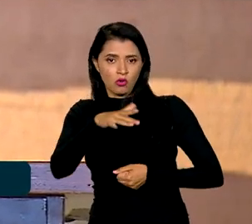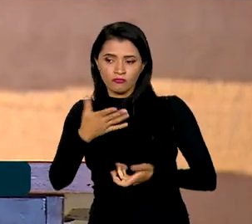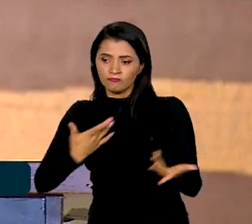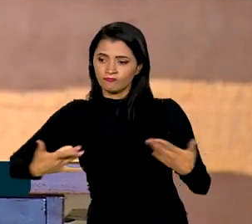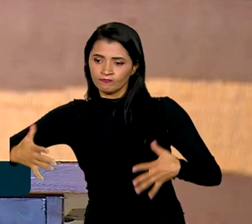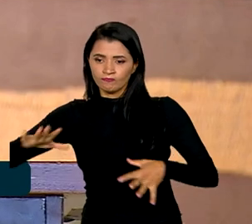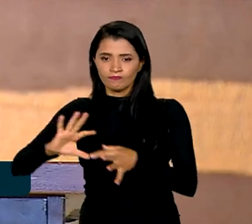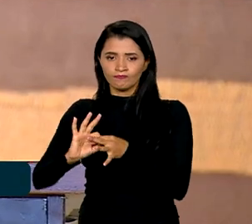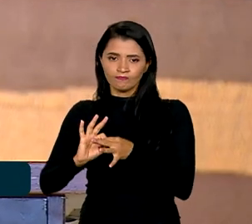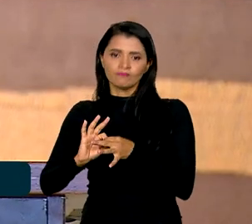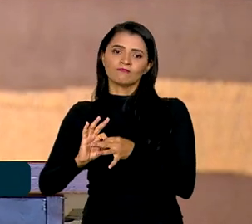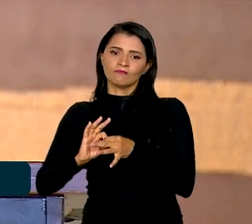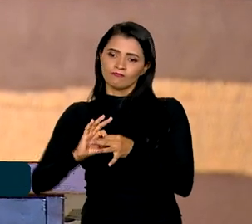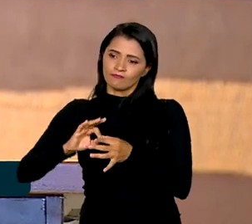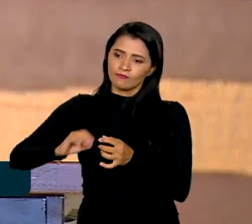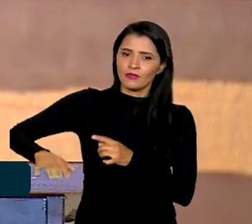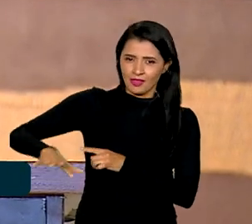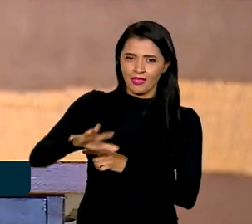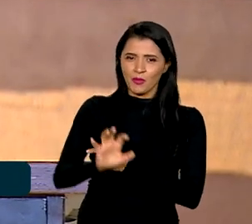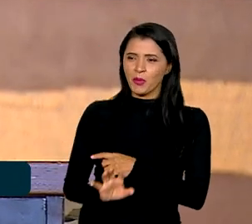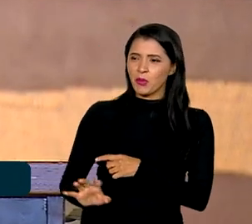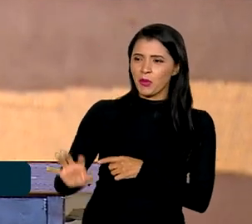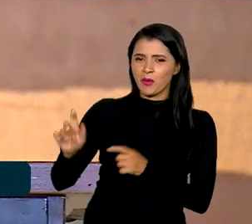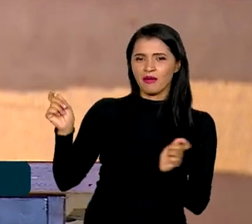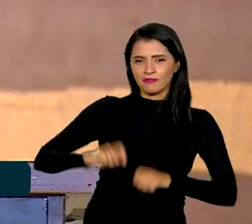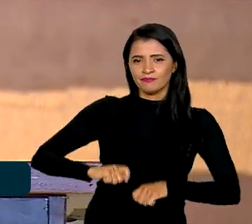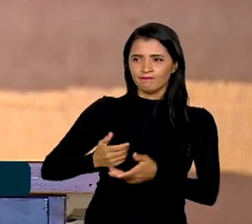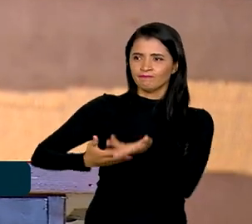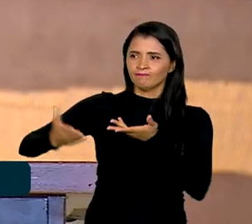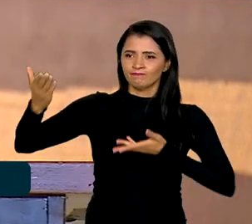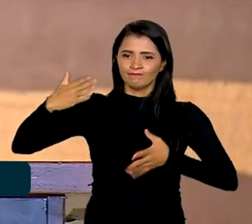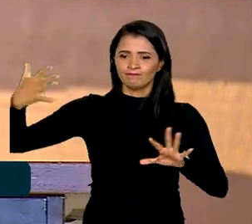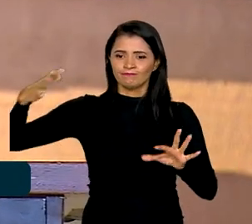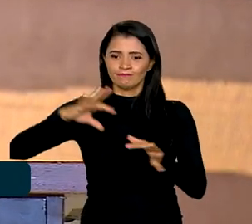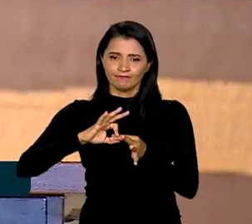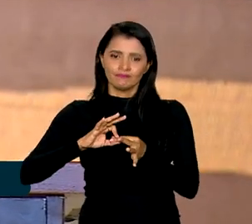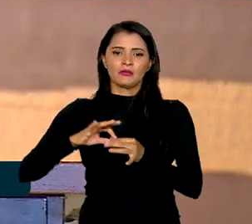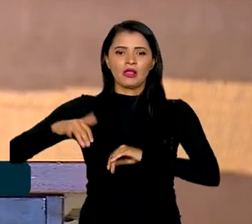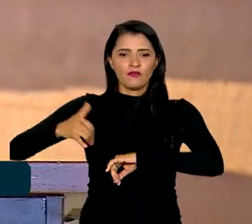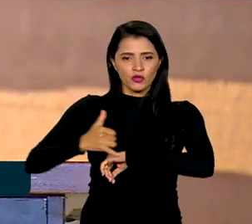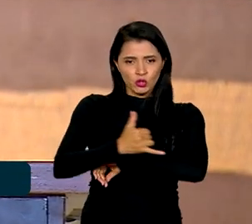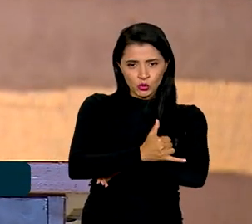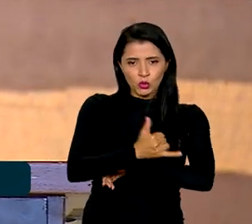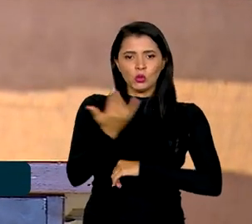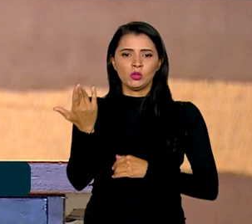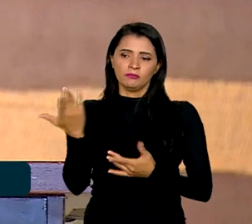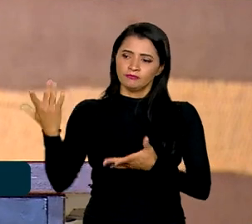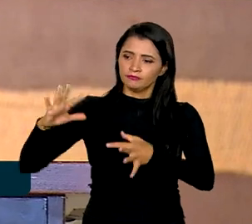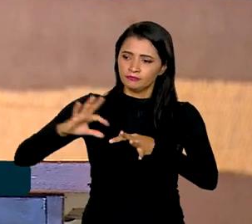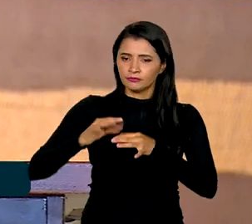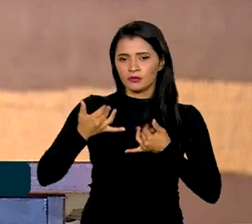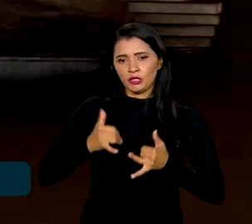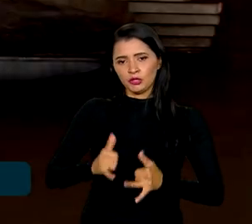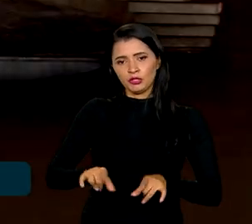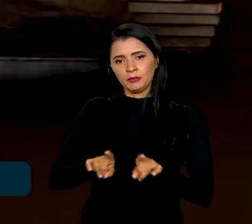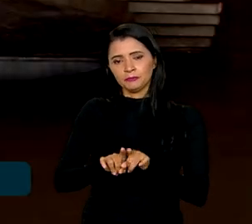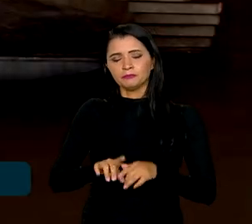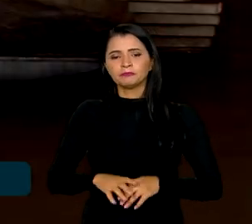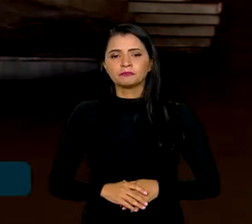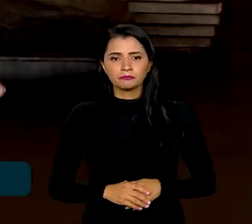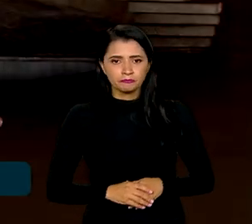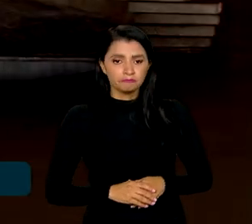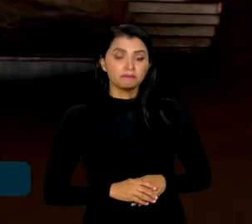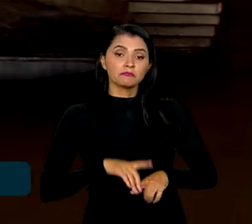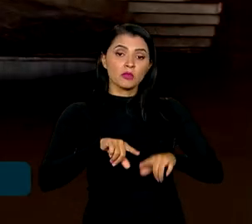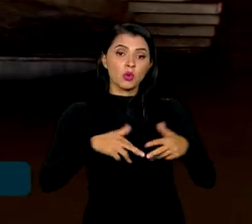integração a seu entorno regional, o que significa integração da infraestrutura e integração energética. Além dos